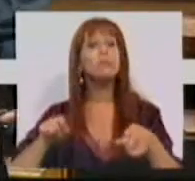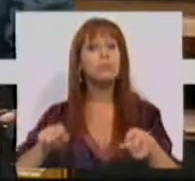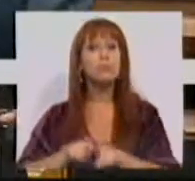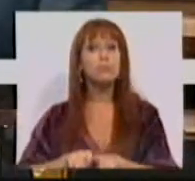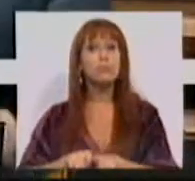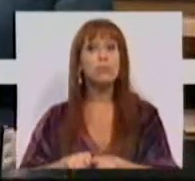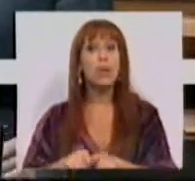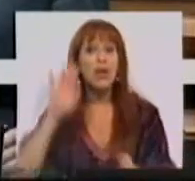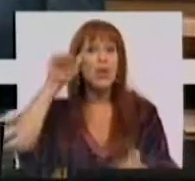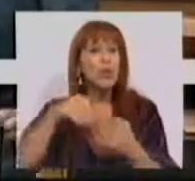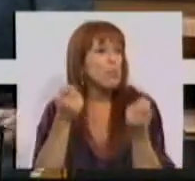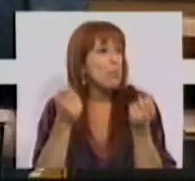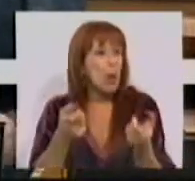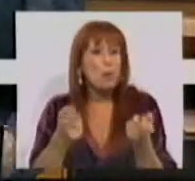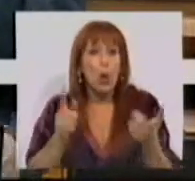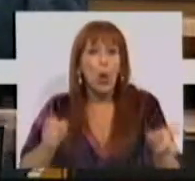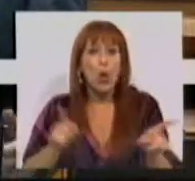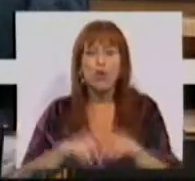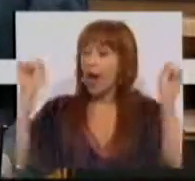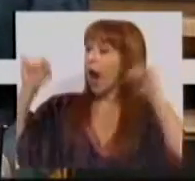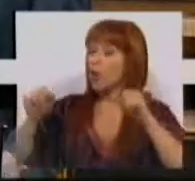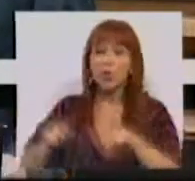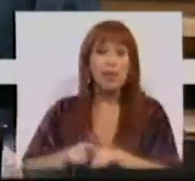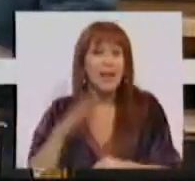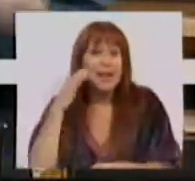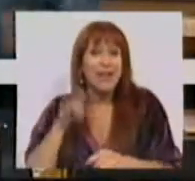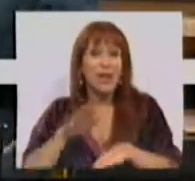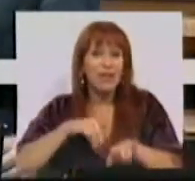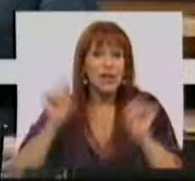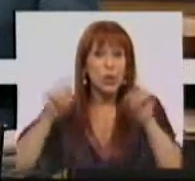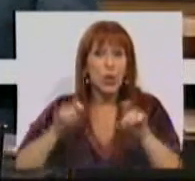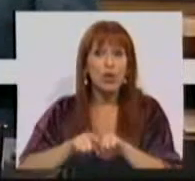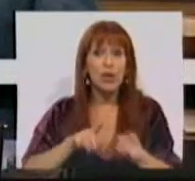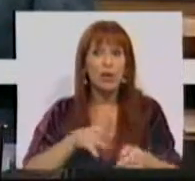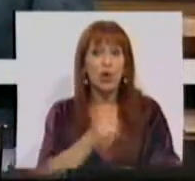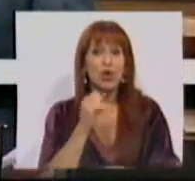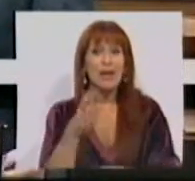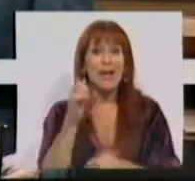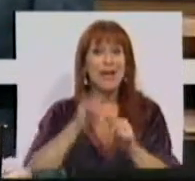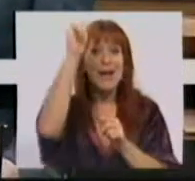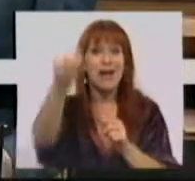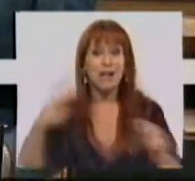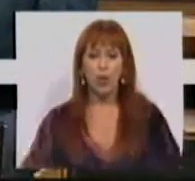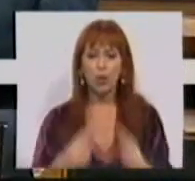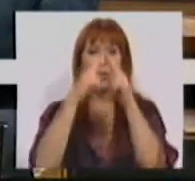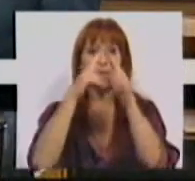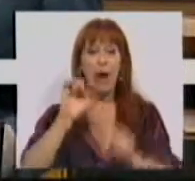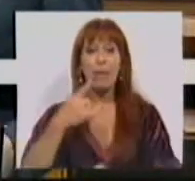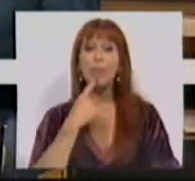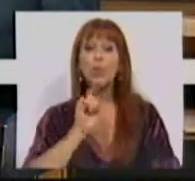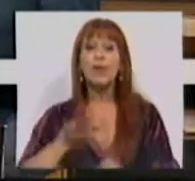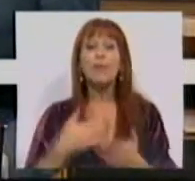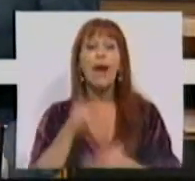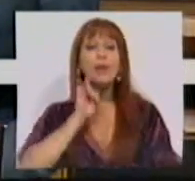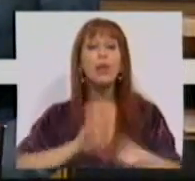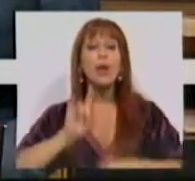que tão poucos resultados teve, além de acordarem para tentar estabelecer um acordo em 2015 em Paris. E a primeira pergunta que gostaria de